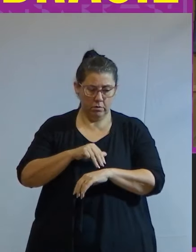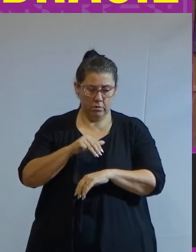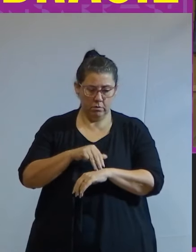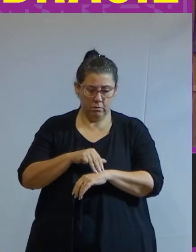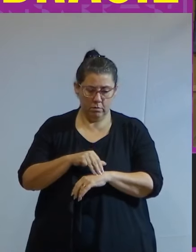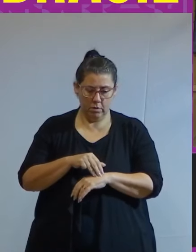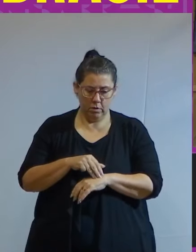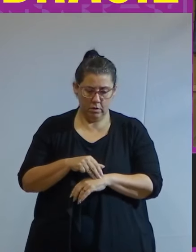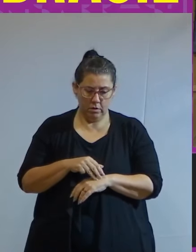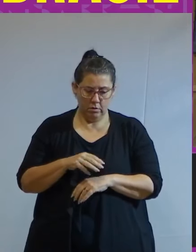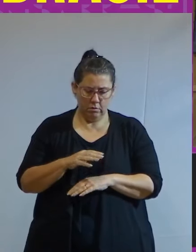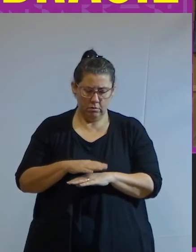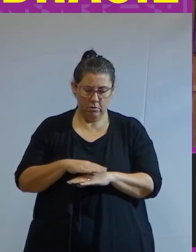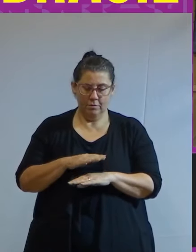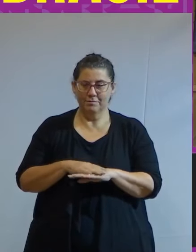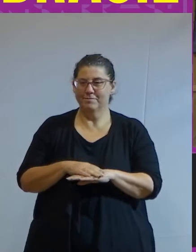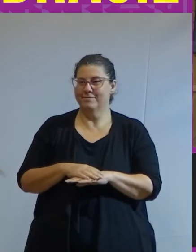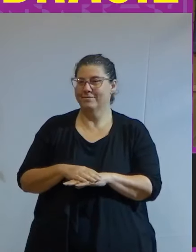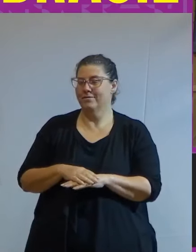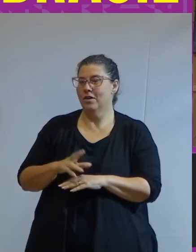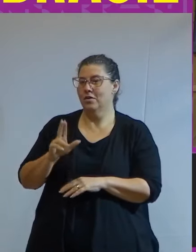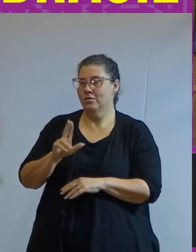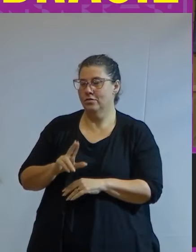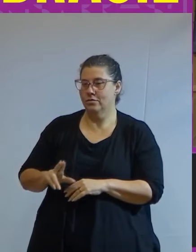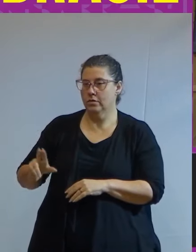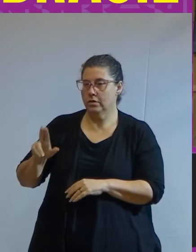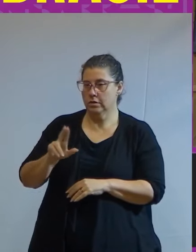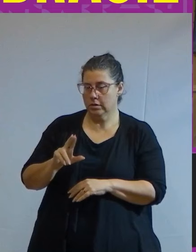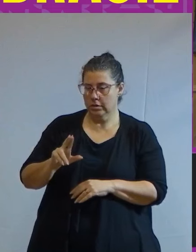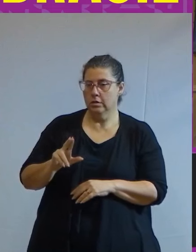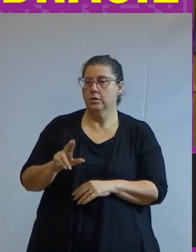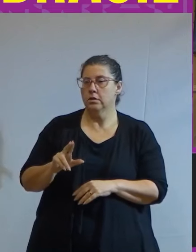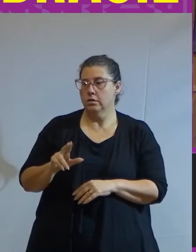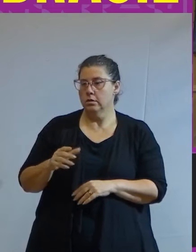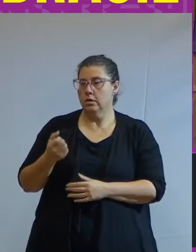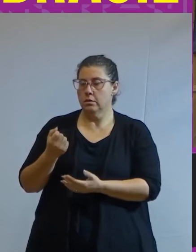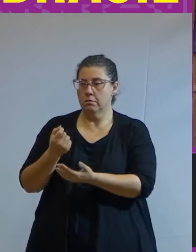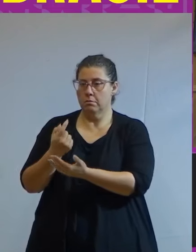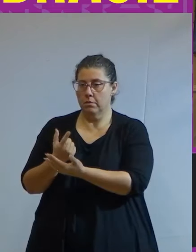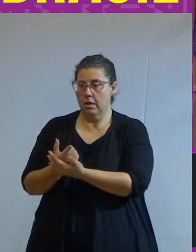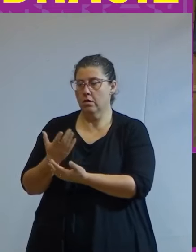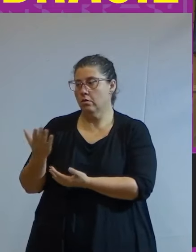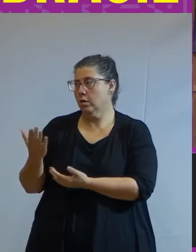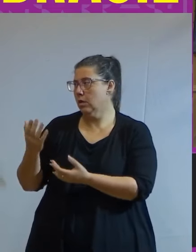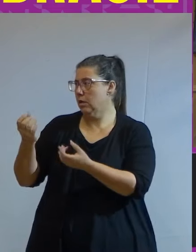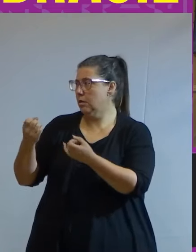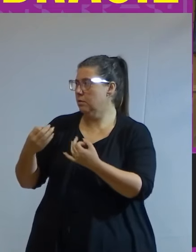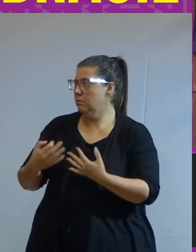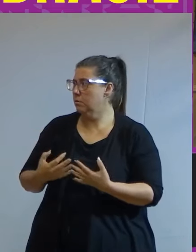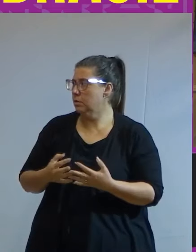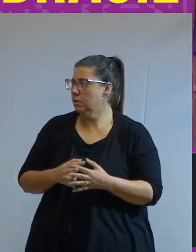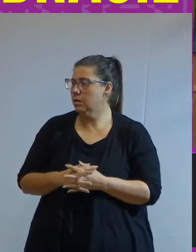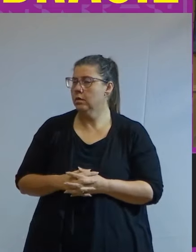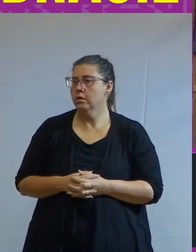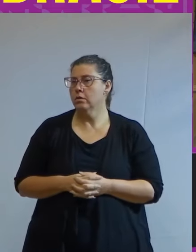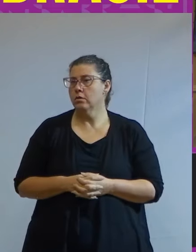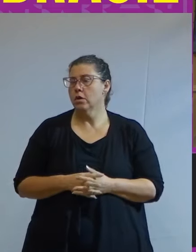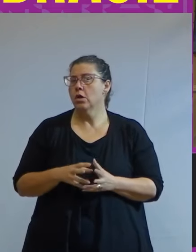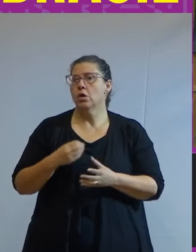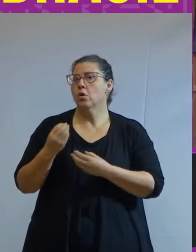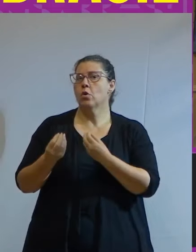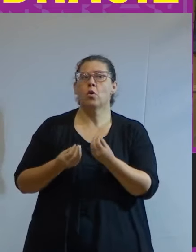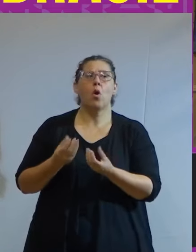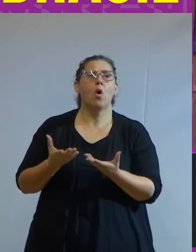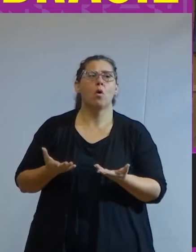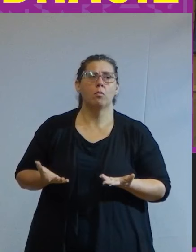teve que fazer a universidade não foi uma universidade pública e aí eu gostaria que ela falasse como foi